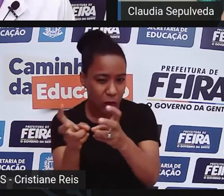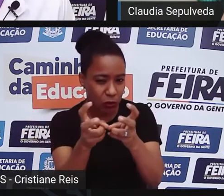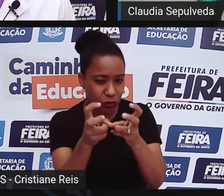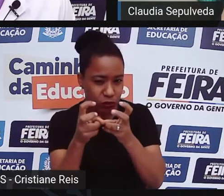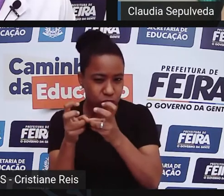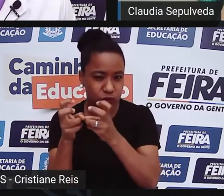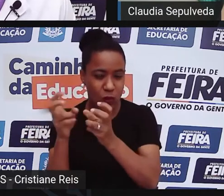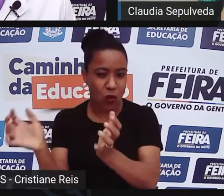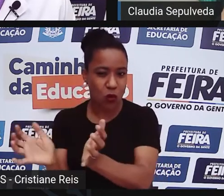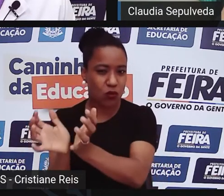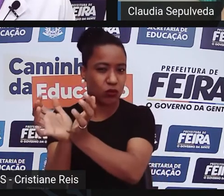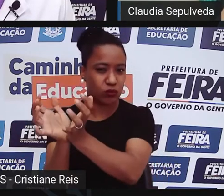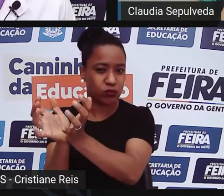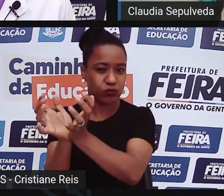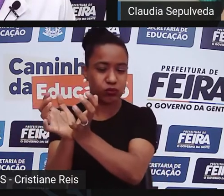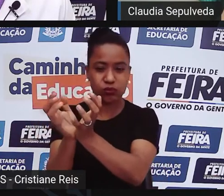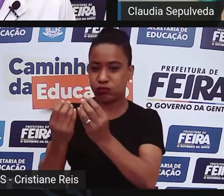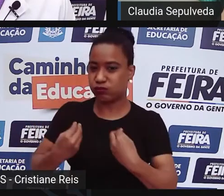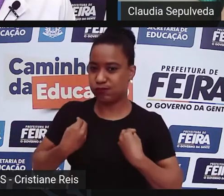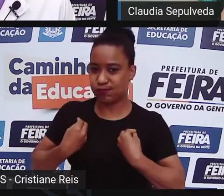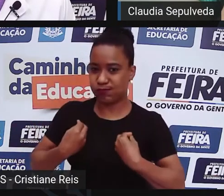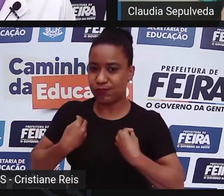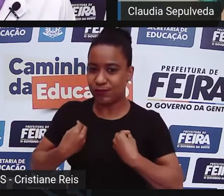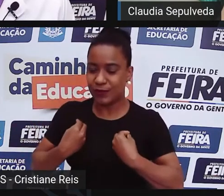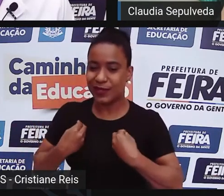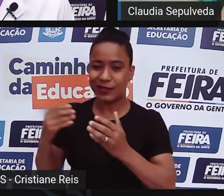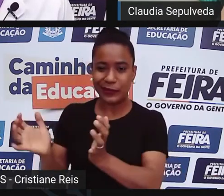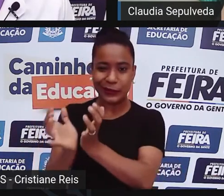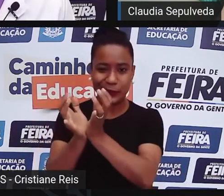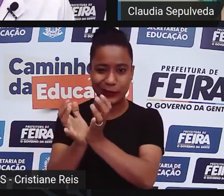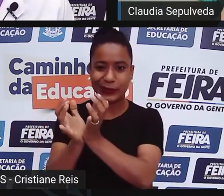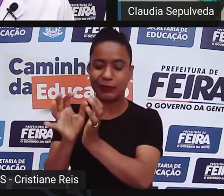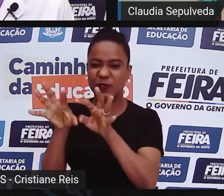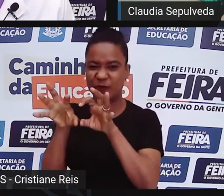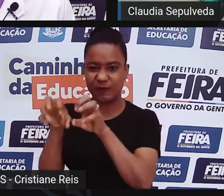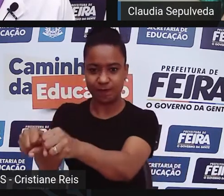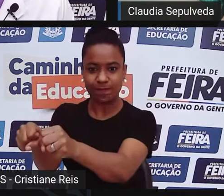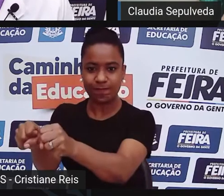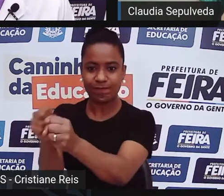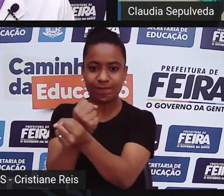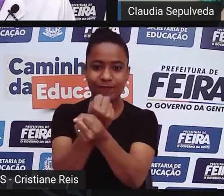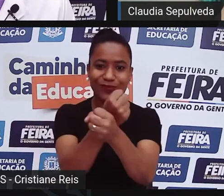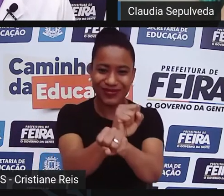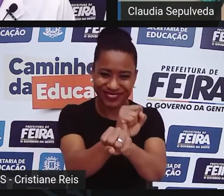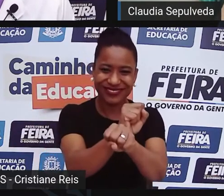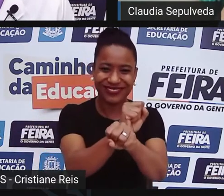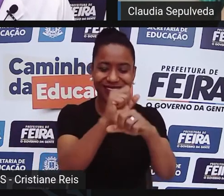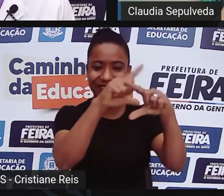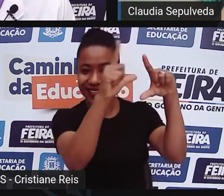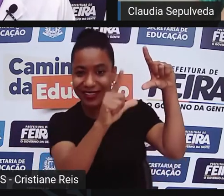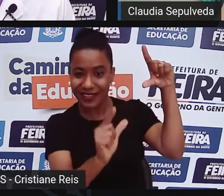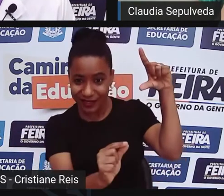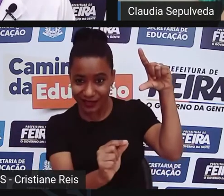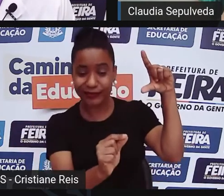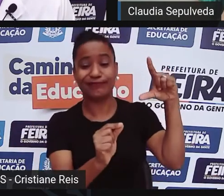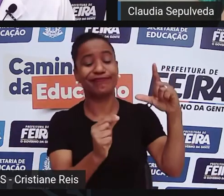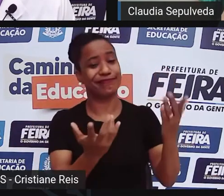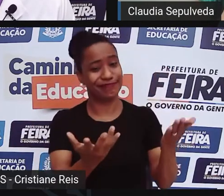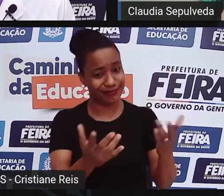grupo humano, que nesse caso em sua maior parte foi os africanos, também hoje